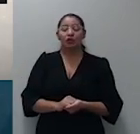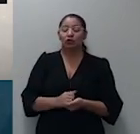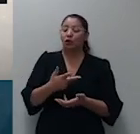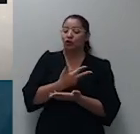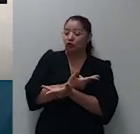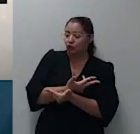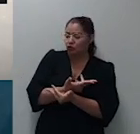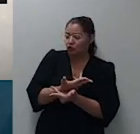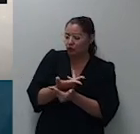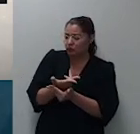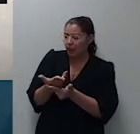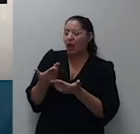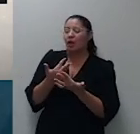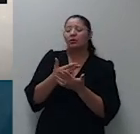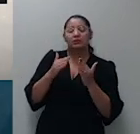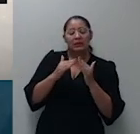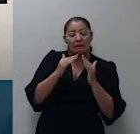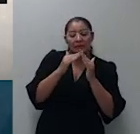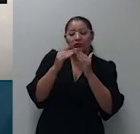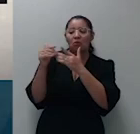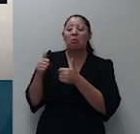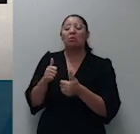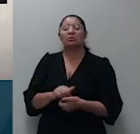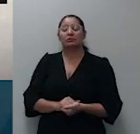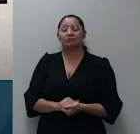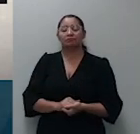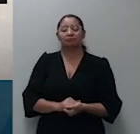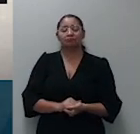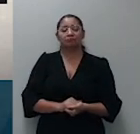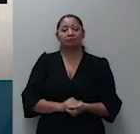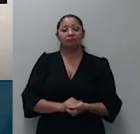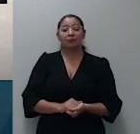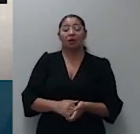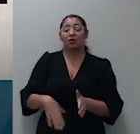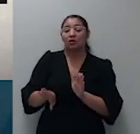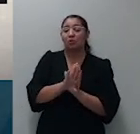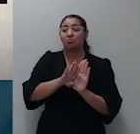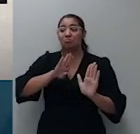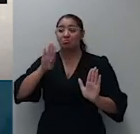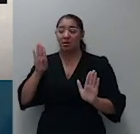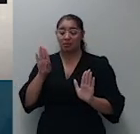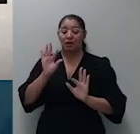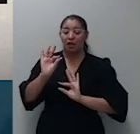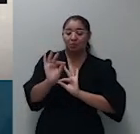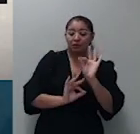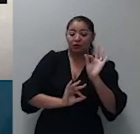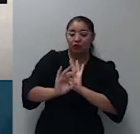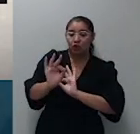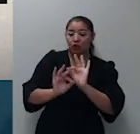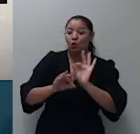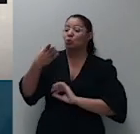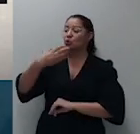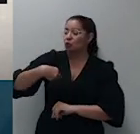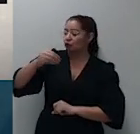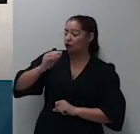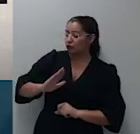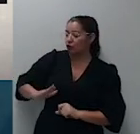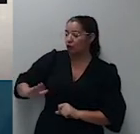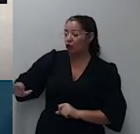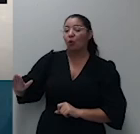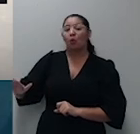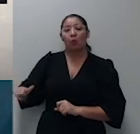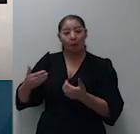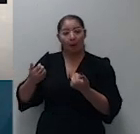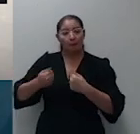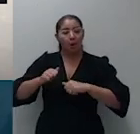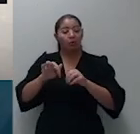filhos e bem a manutenção ou não dos co-executados menores no polo passivo da execução com a devida